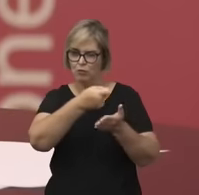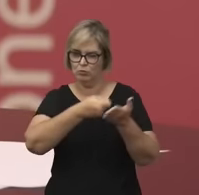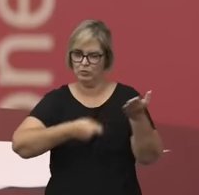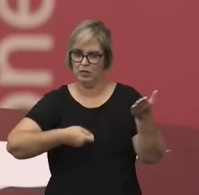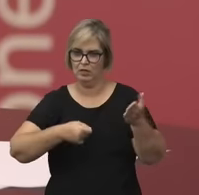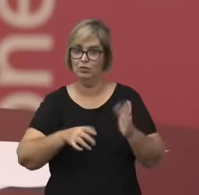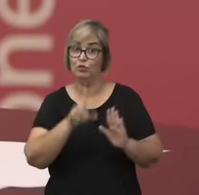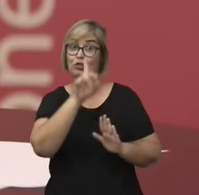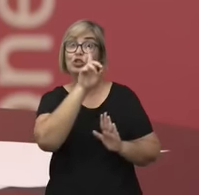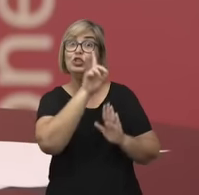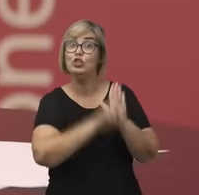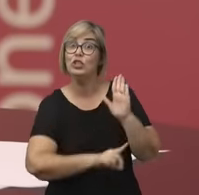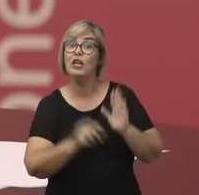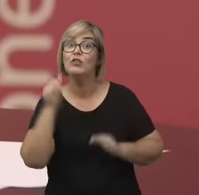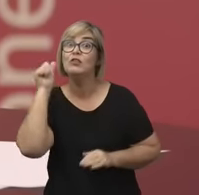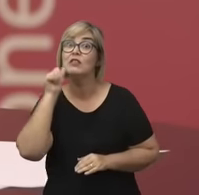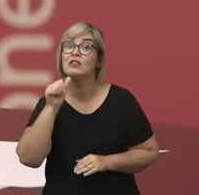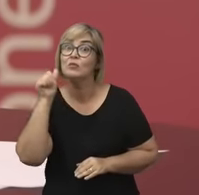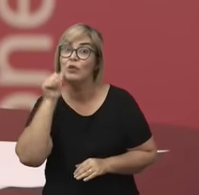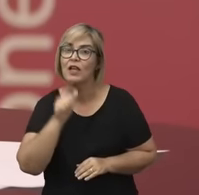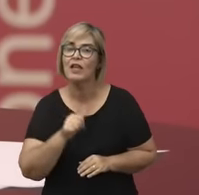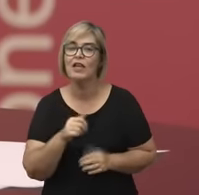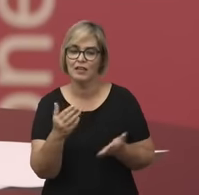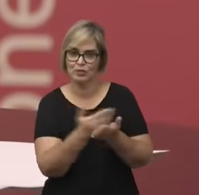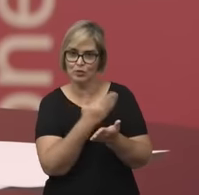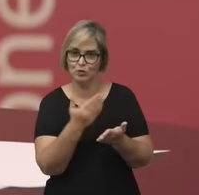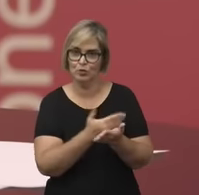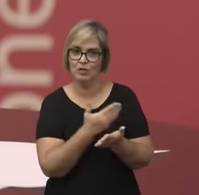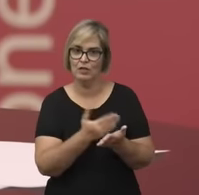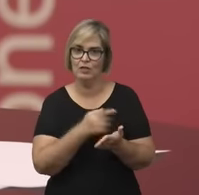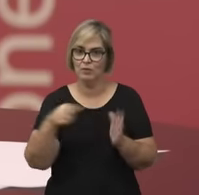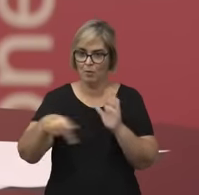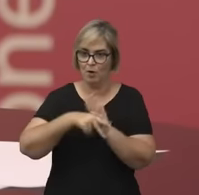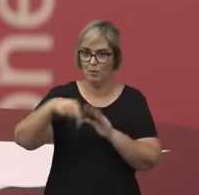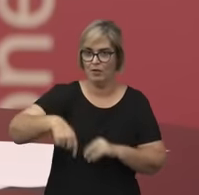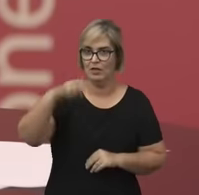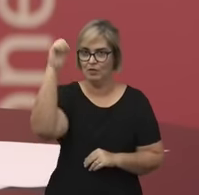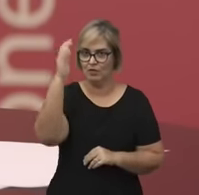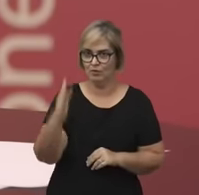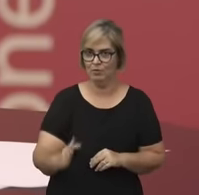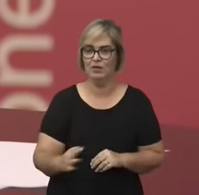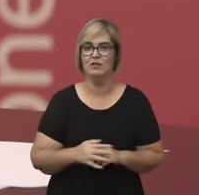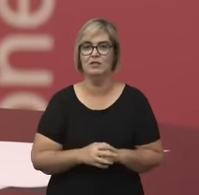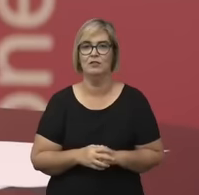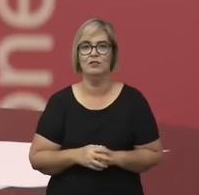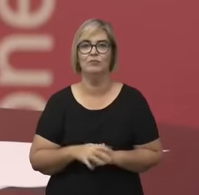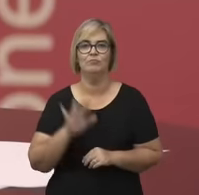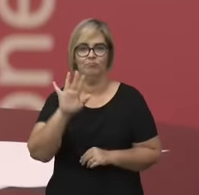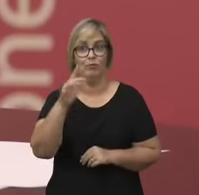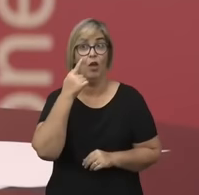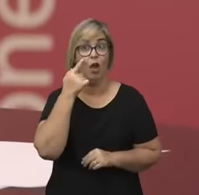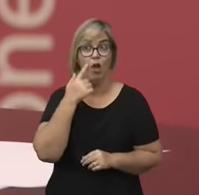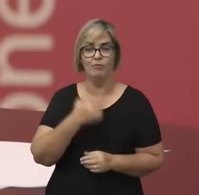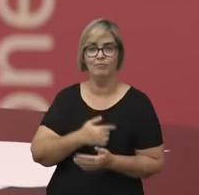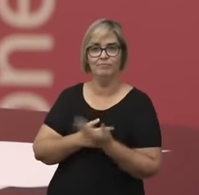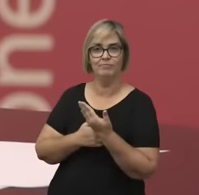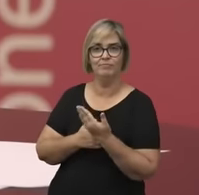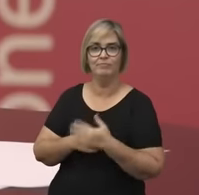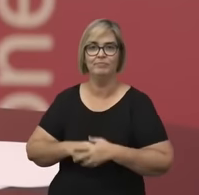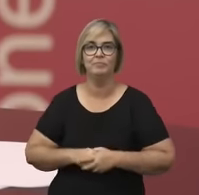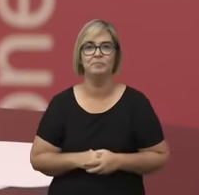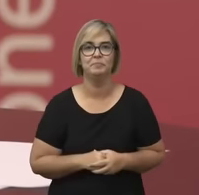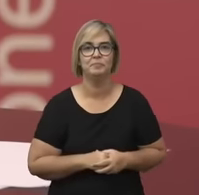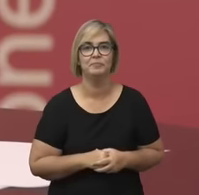Direitos das Mulheres e o Justiço dos Homens, que é a versão brasileira do panfleto Sofia, e eu vou falar sobre isso mais tarde, mas o Kiko vai ler agora